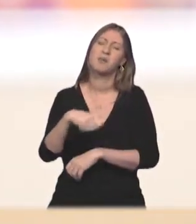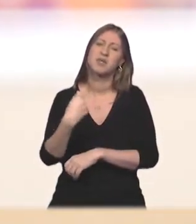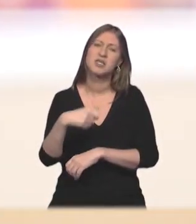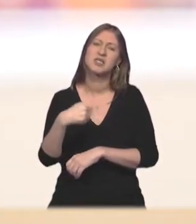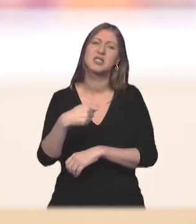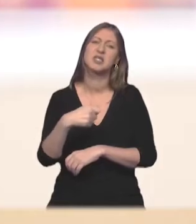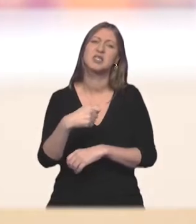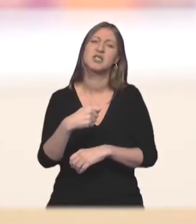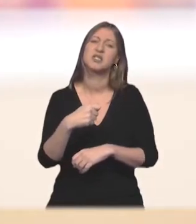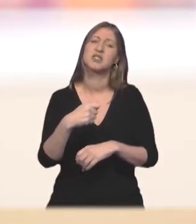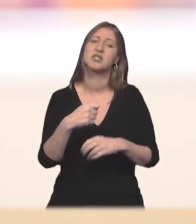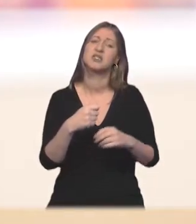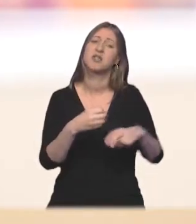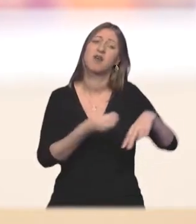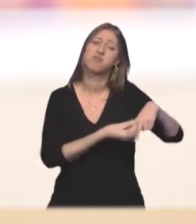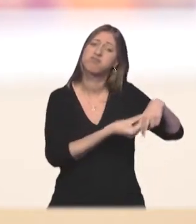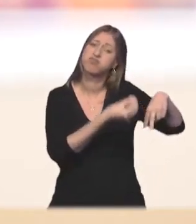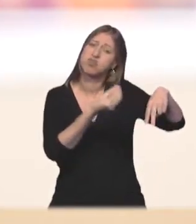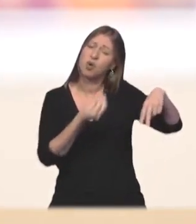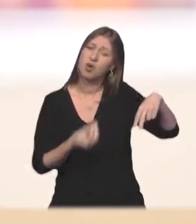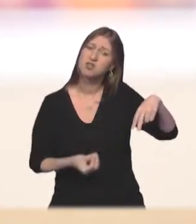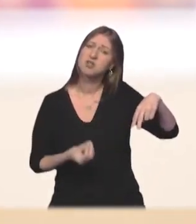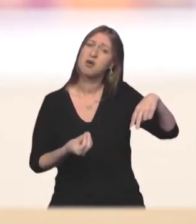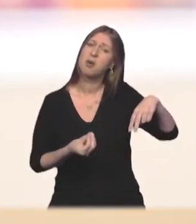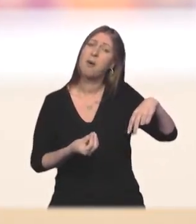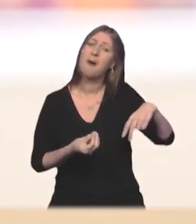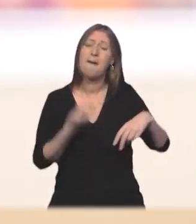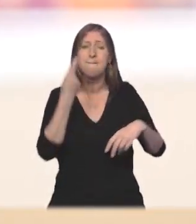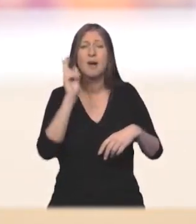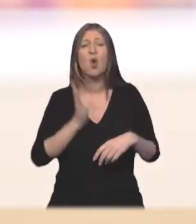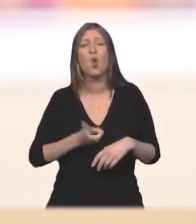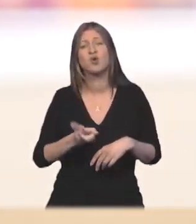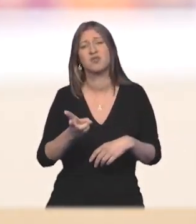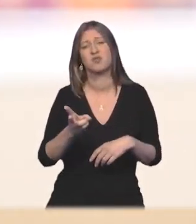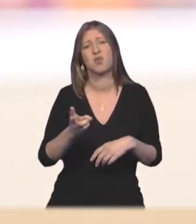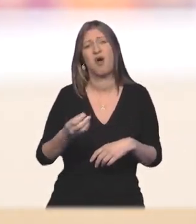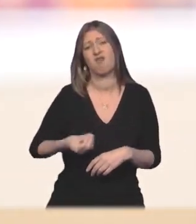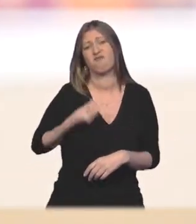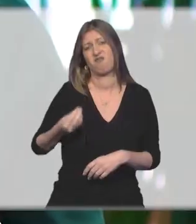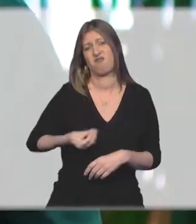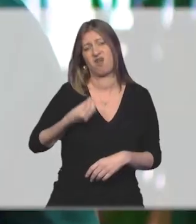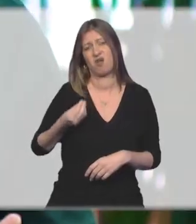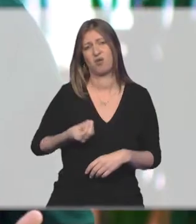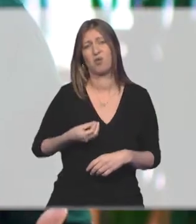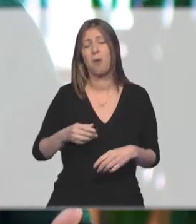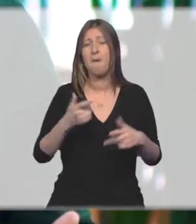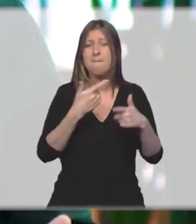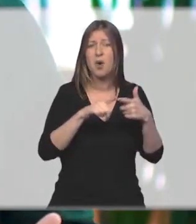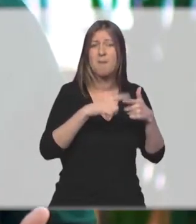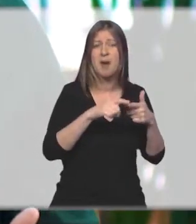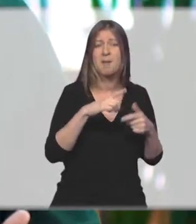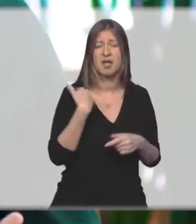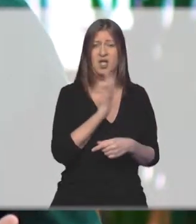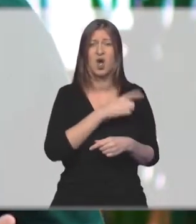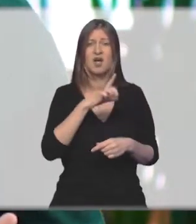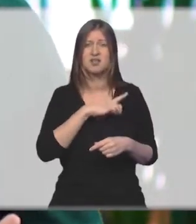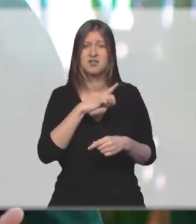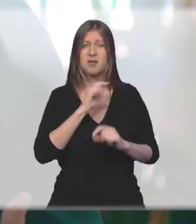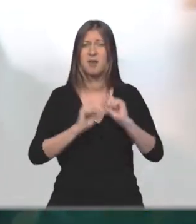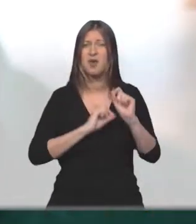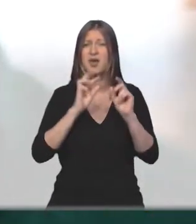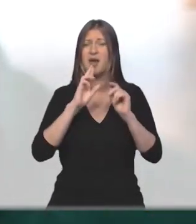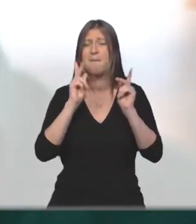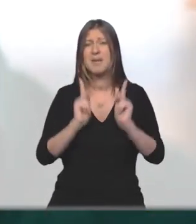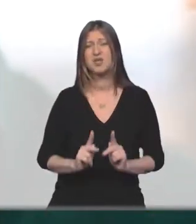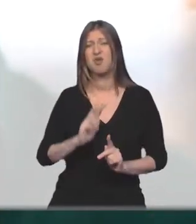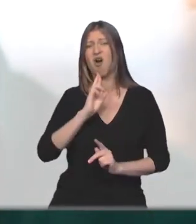precisa de um órgão para sua sobrevivência. O grande problema que a gente tem justamente é a